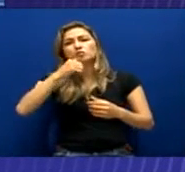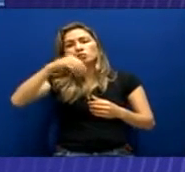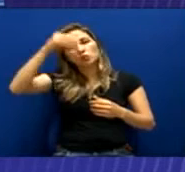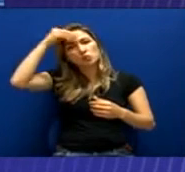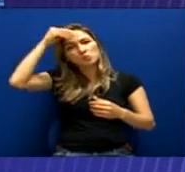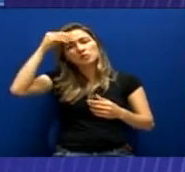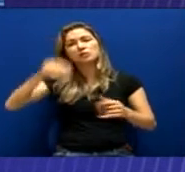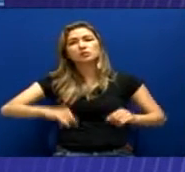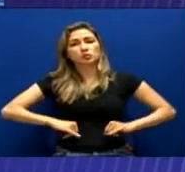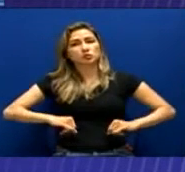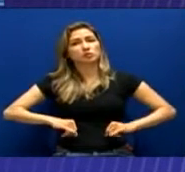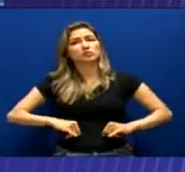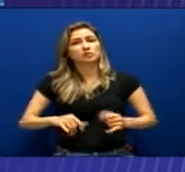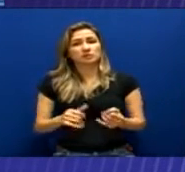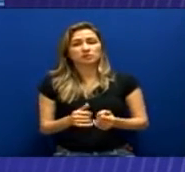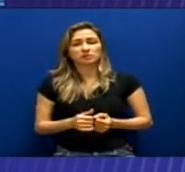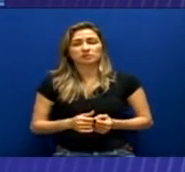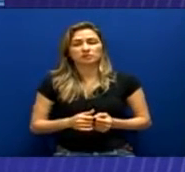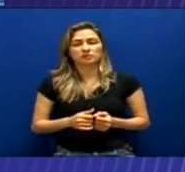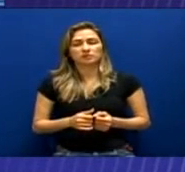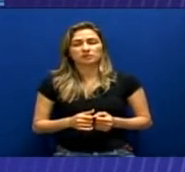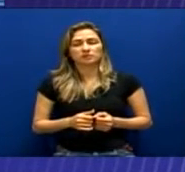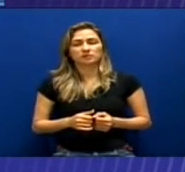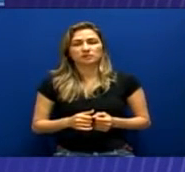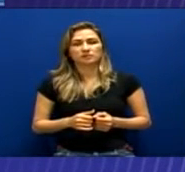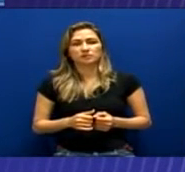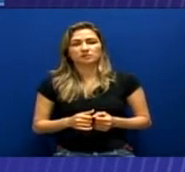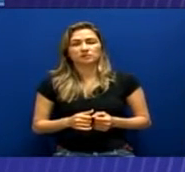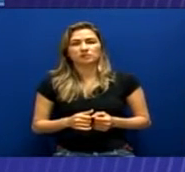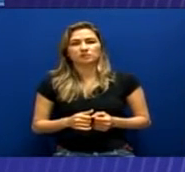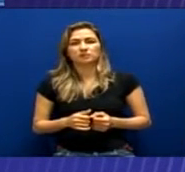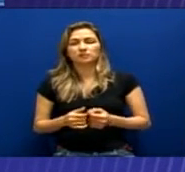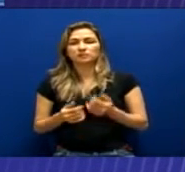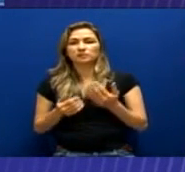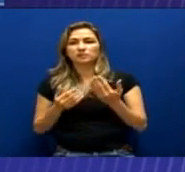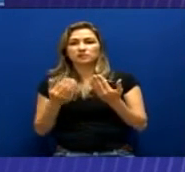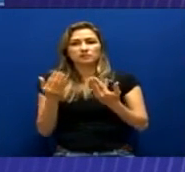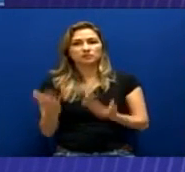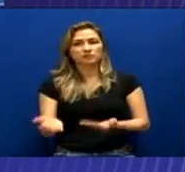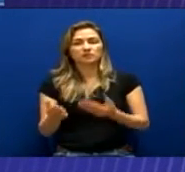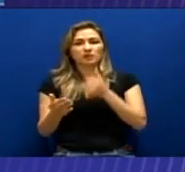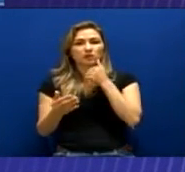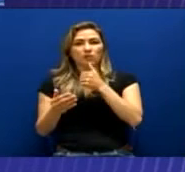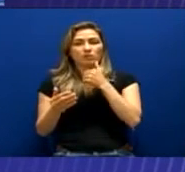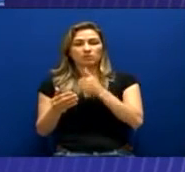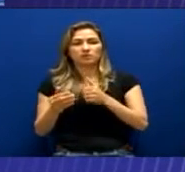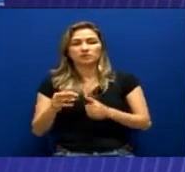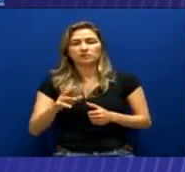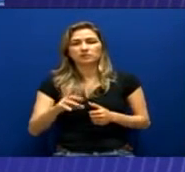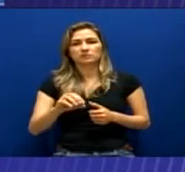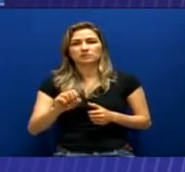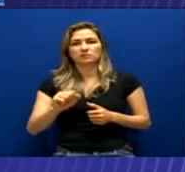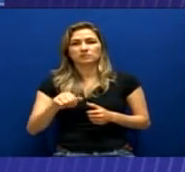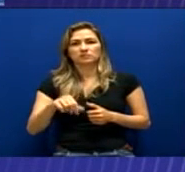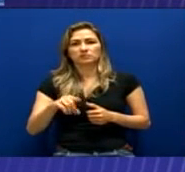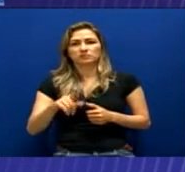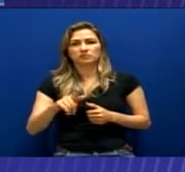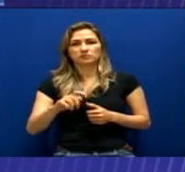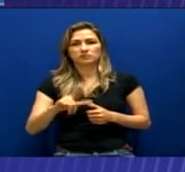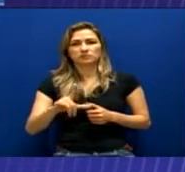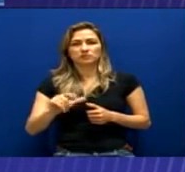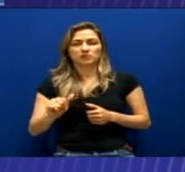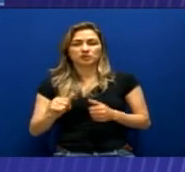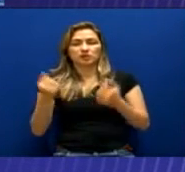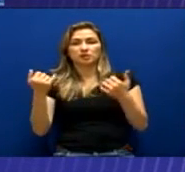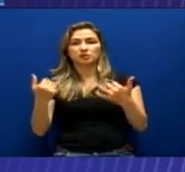Podemos verificar também, essa é a Rosângela dos Santos Brandão, de Salvador, Bahia. O seu